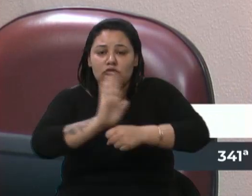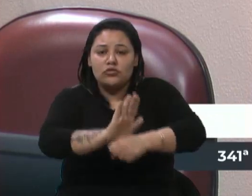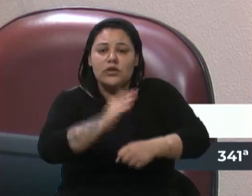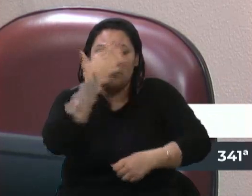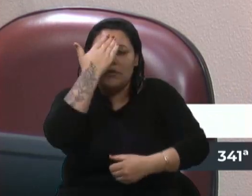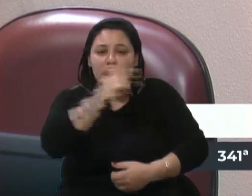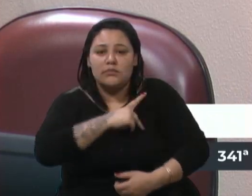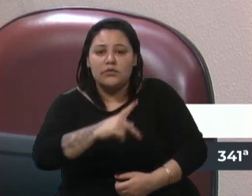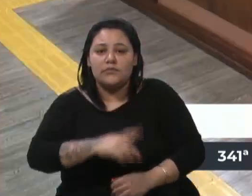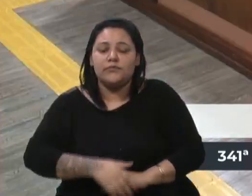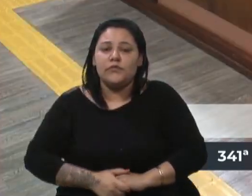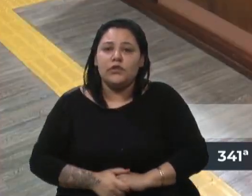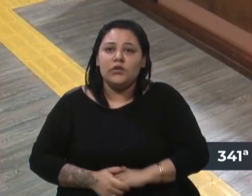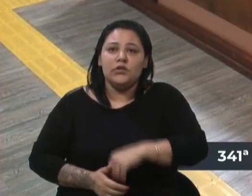Obrigado, Sr. Presidente. Obrigado.